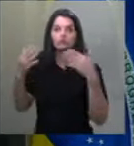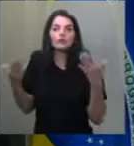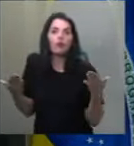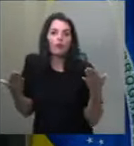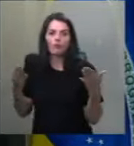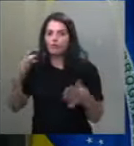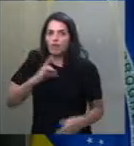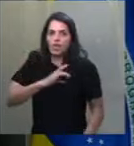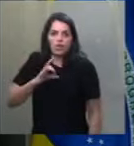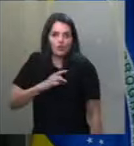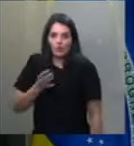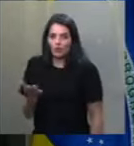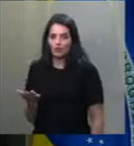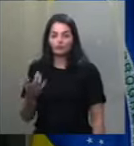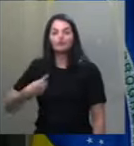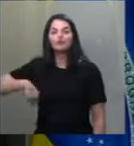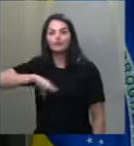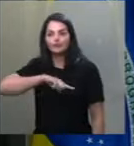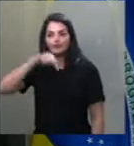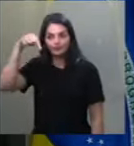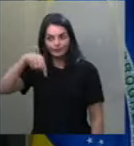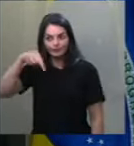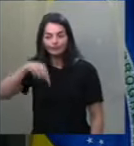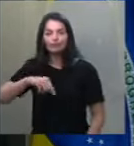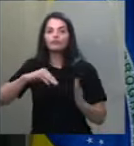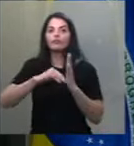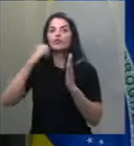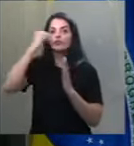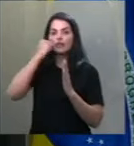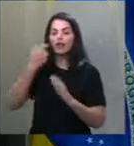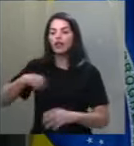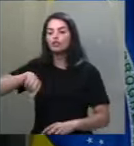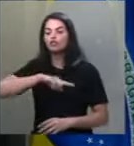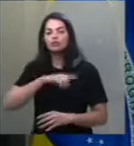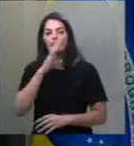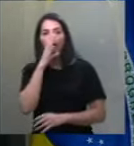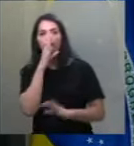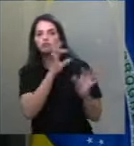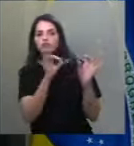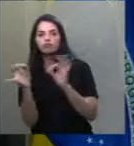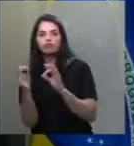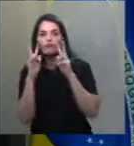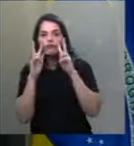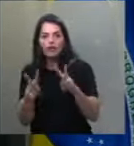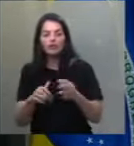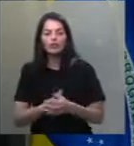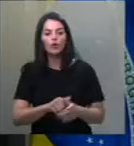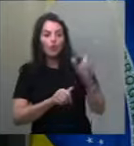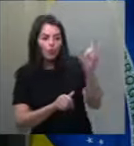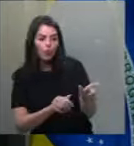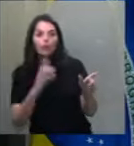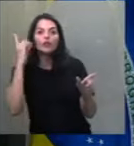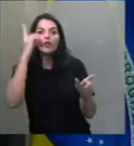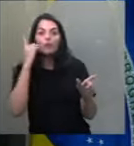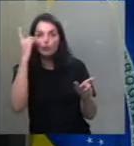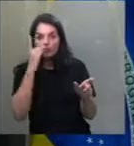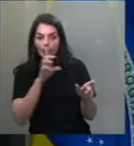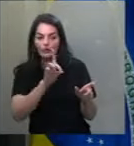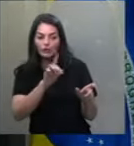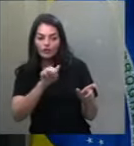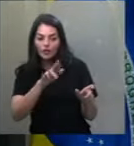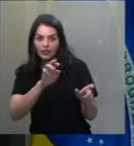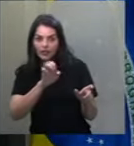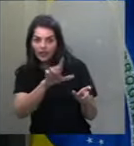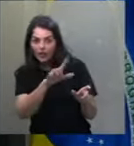Senado, estamos assistindo a isso de camarote. O deputado está proibido, acredite se quiser,